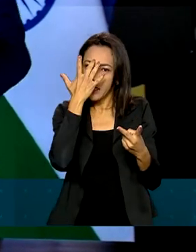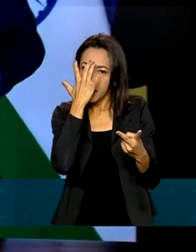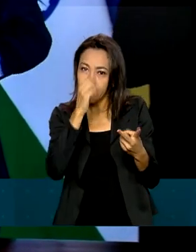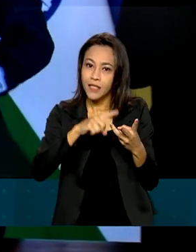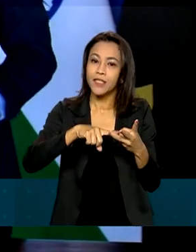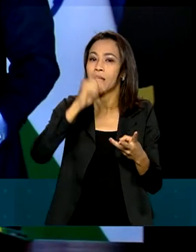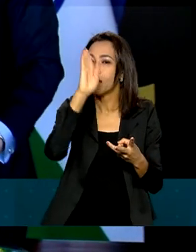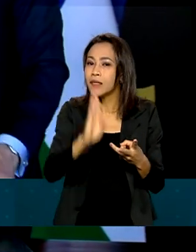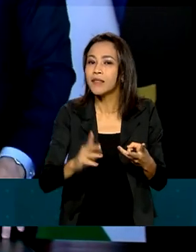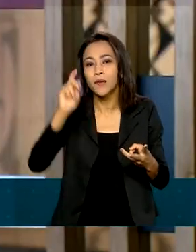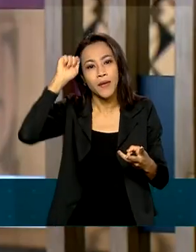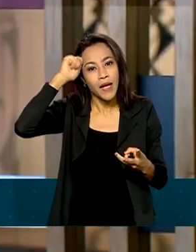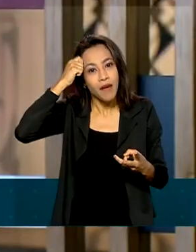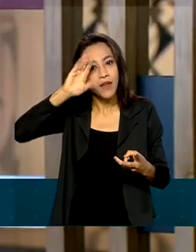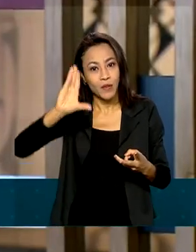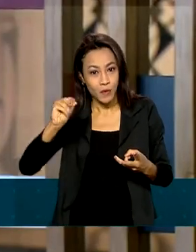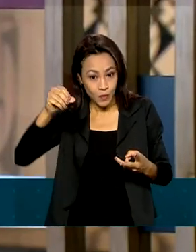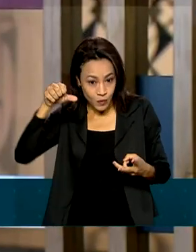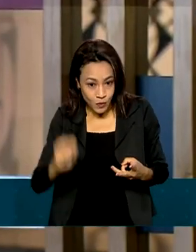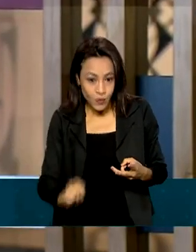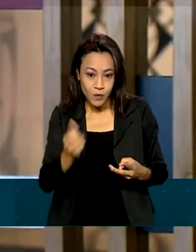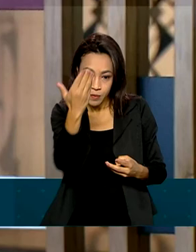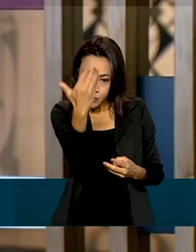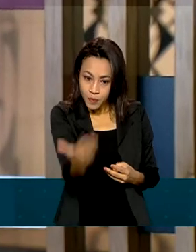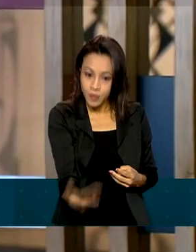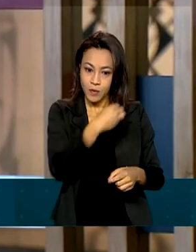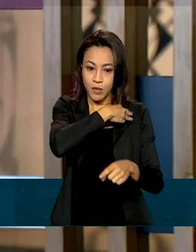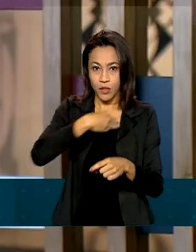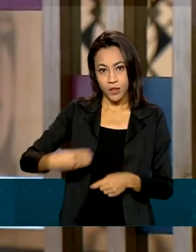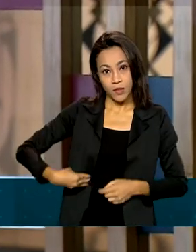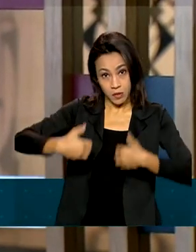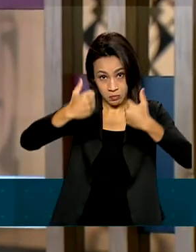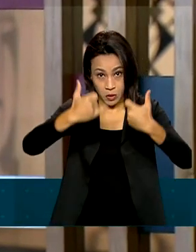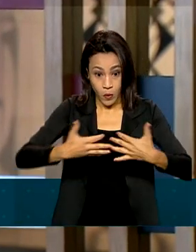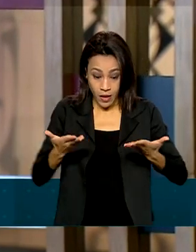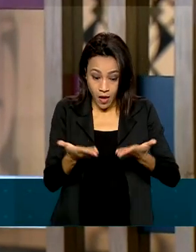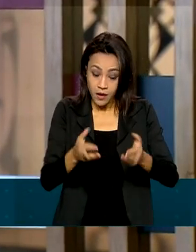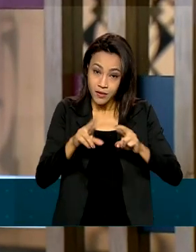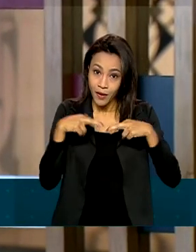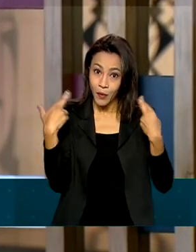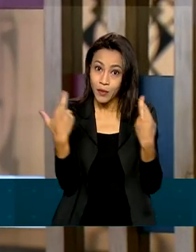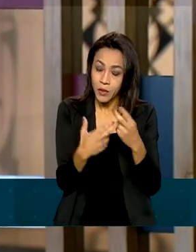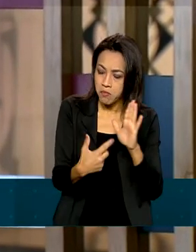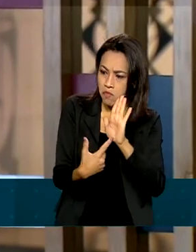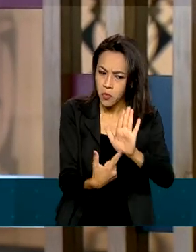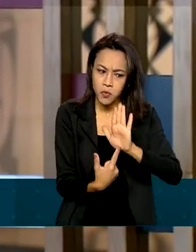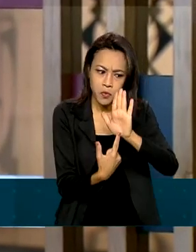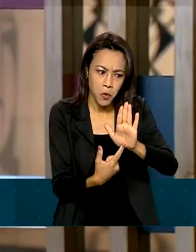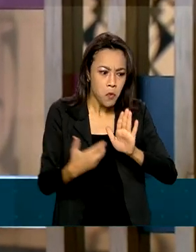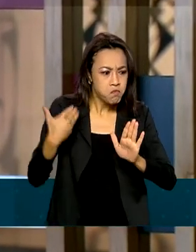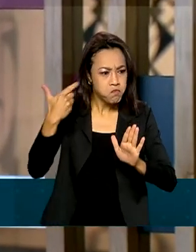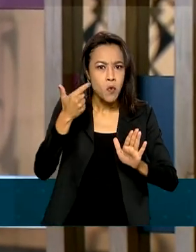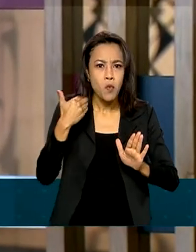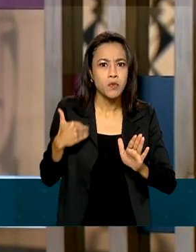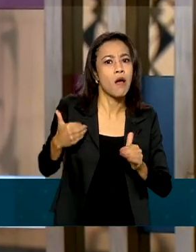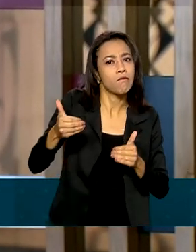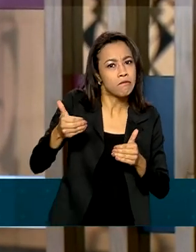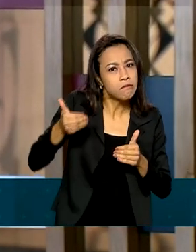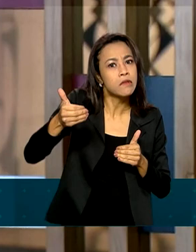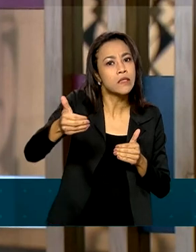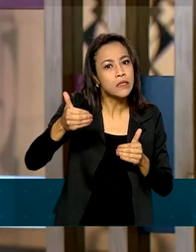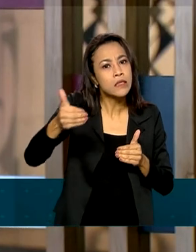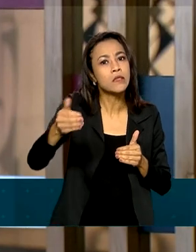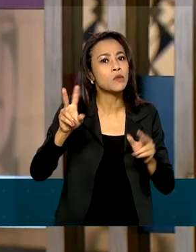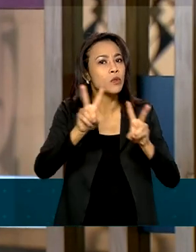-Brasil-África do Sul. O ministro Carlos França destacou que a reunião mostrou os avanços dos acordos de bioenergia e